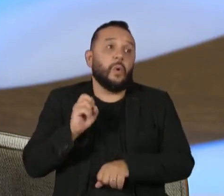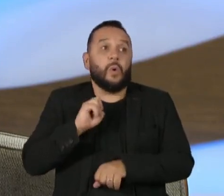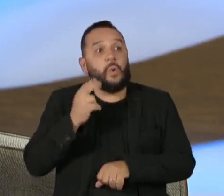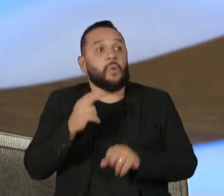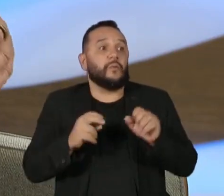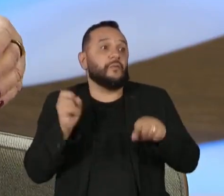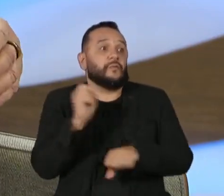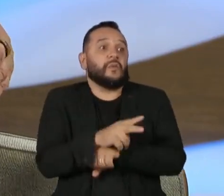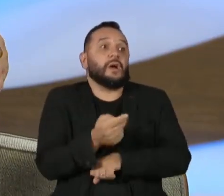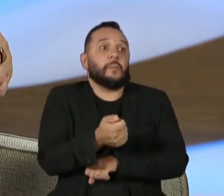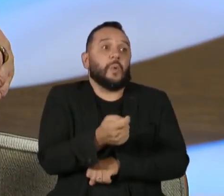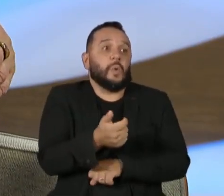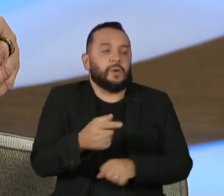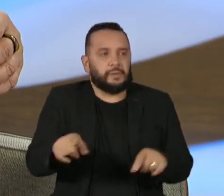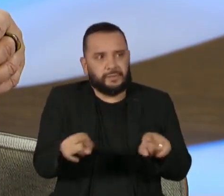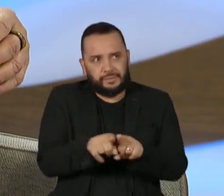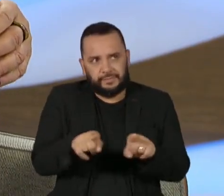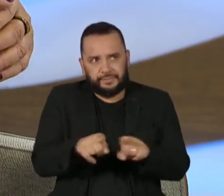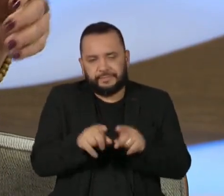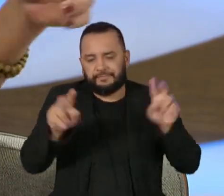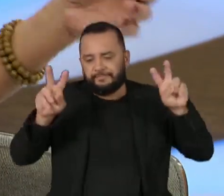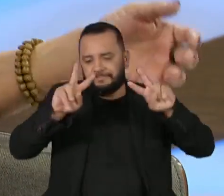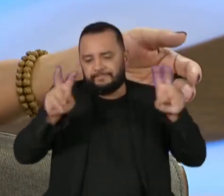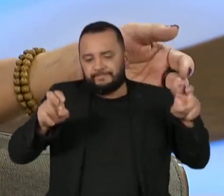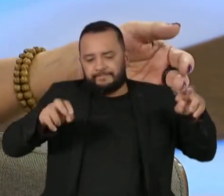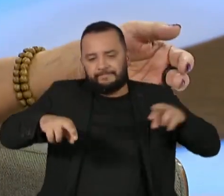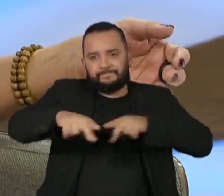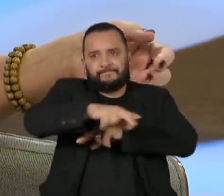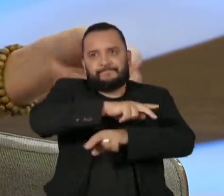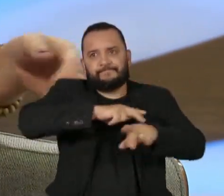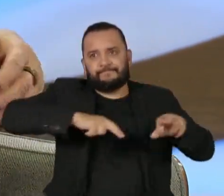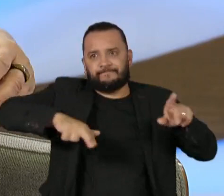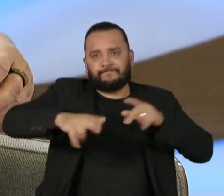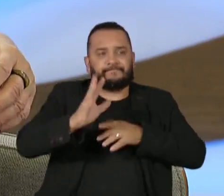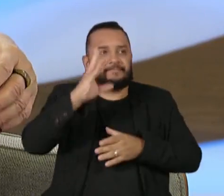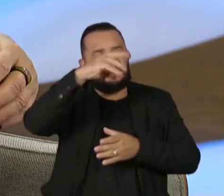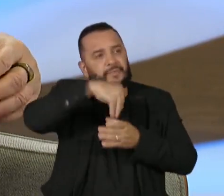diversidade dentro da empresa,